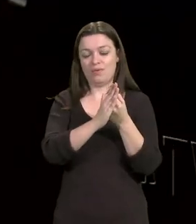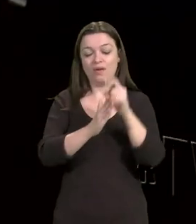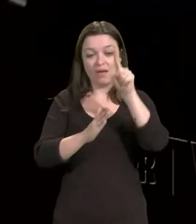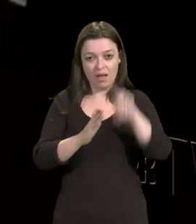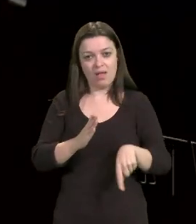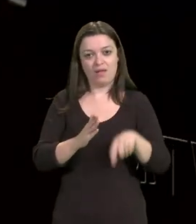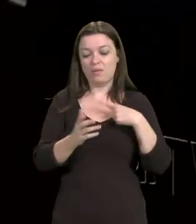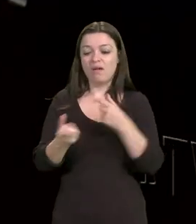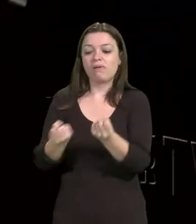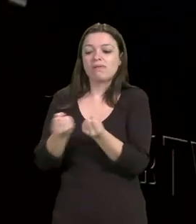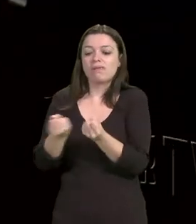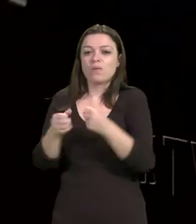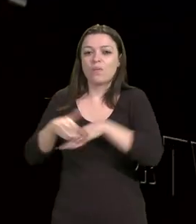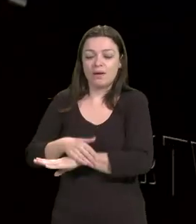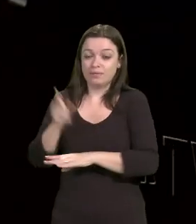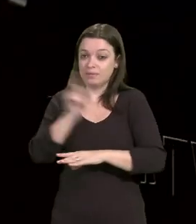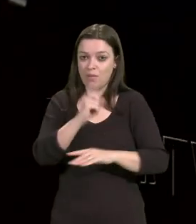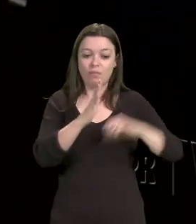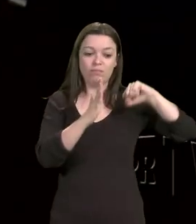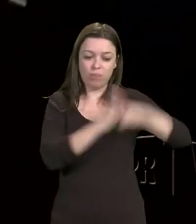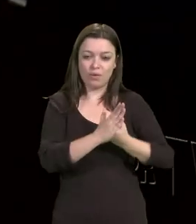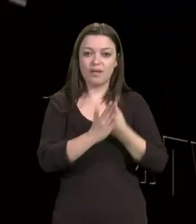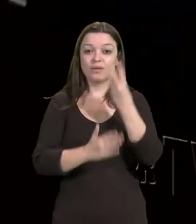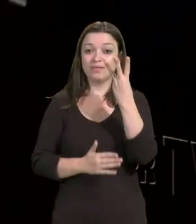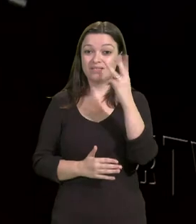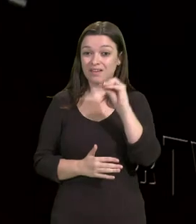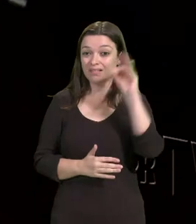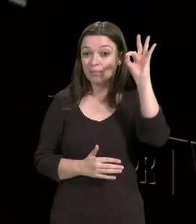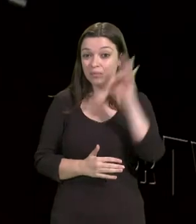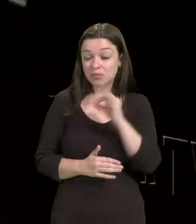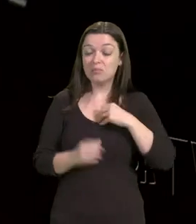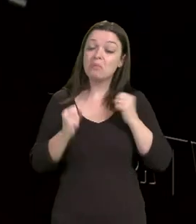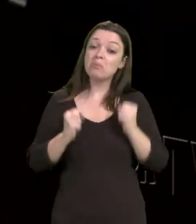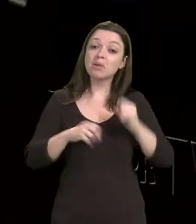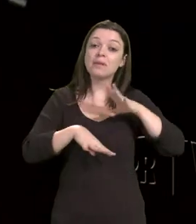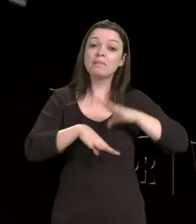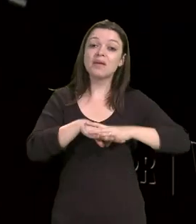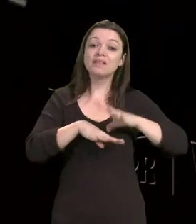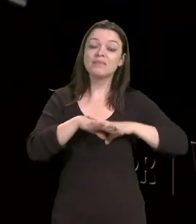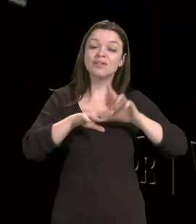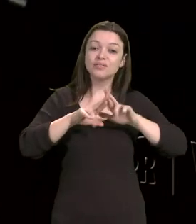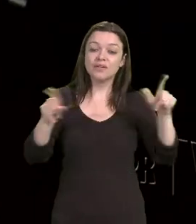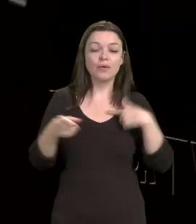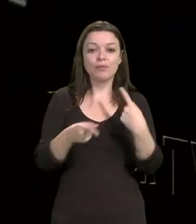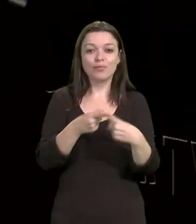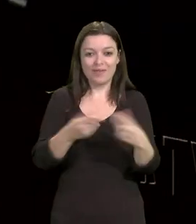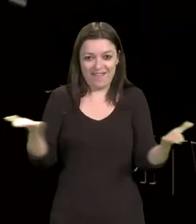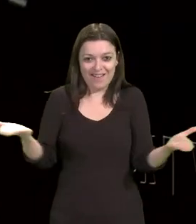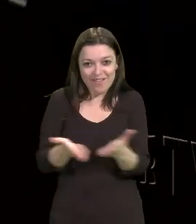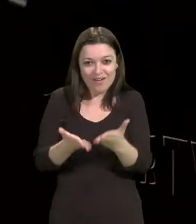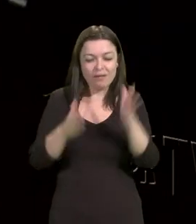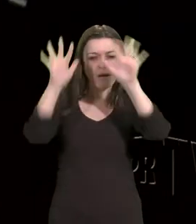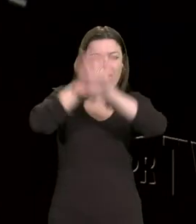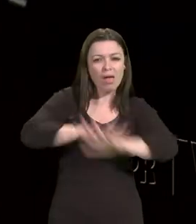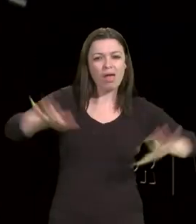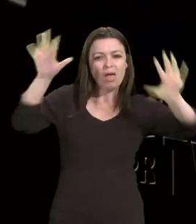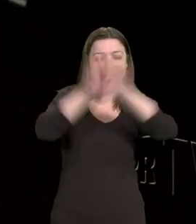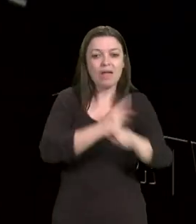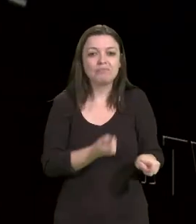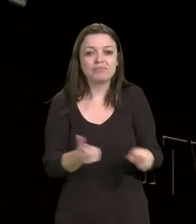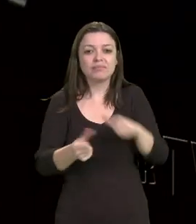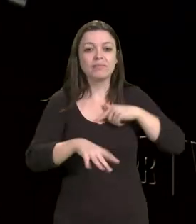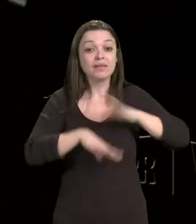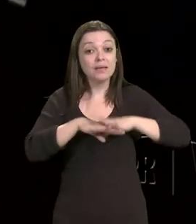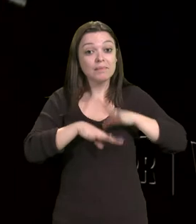30%. Ou podemos fazer uma matemática diferente, já que o jogo agora é mistificar os números. Desses